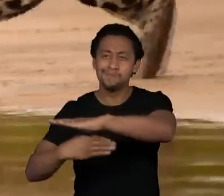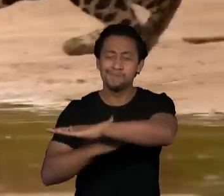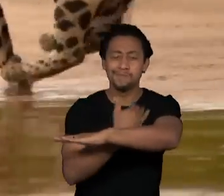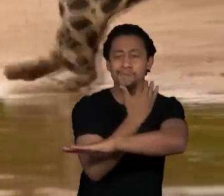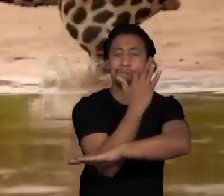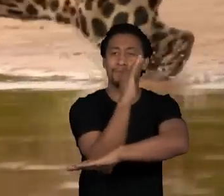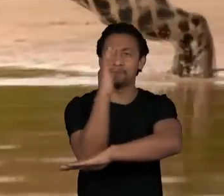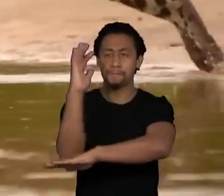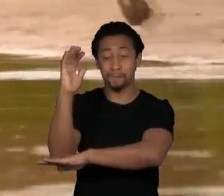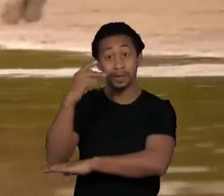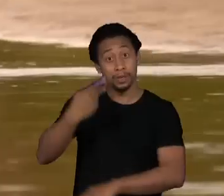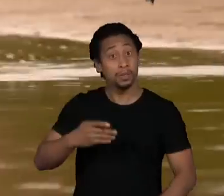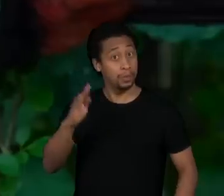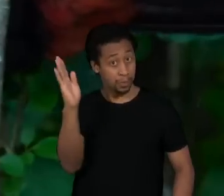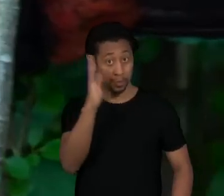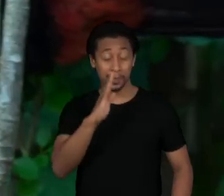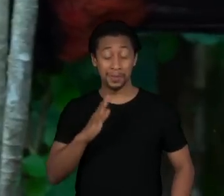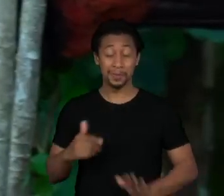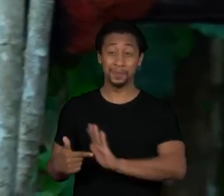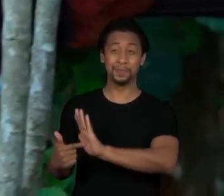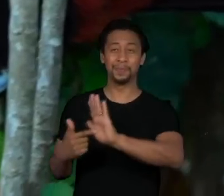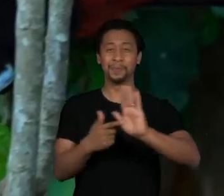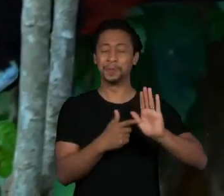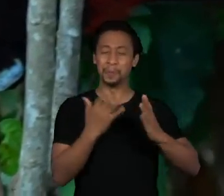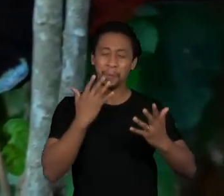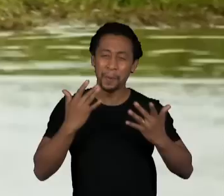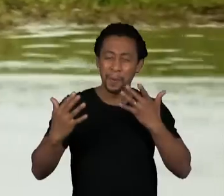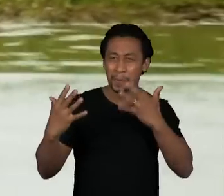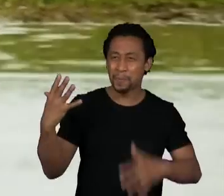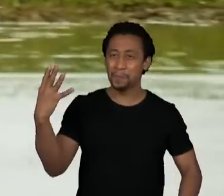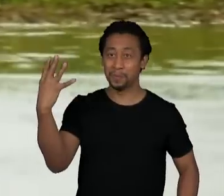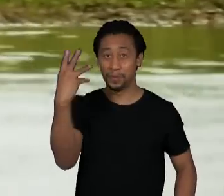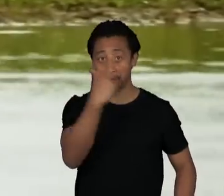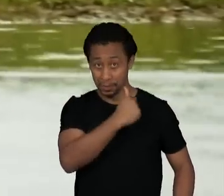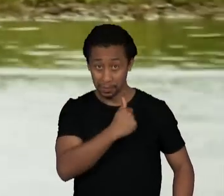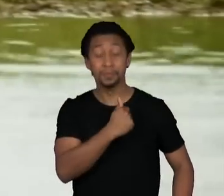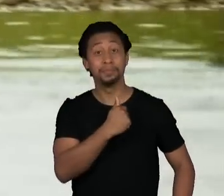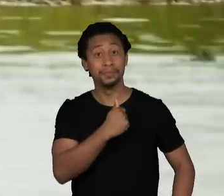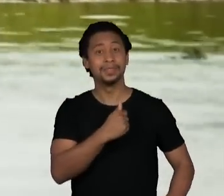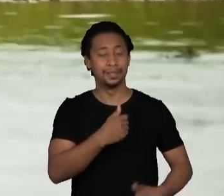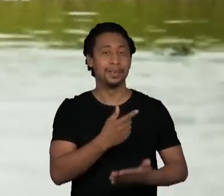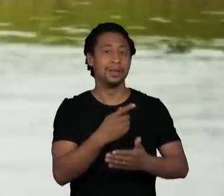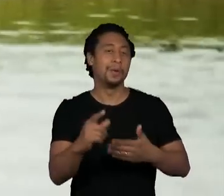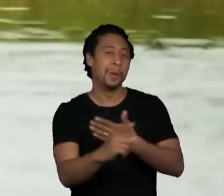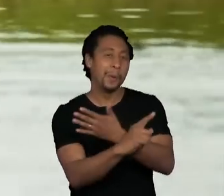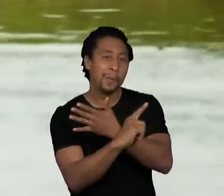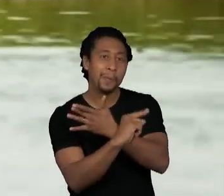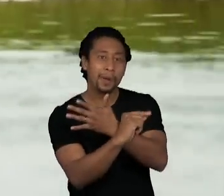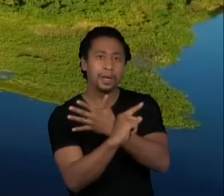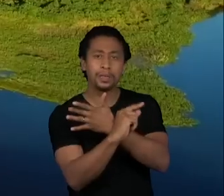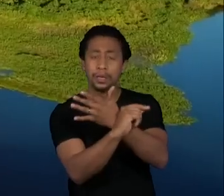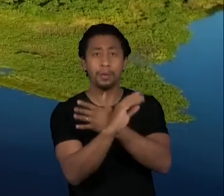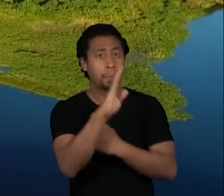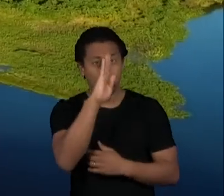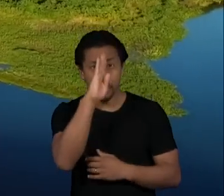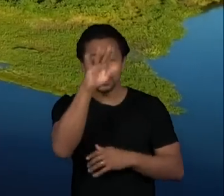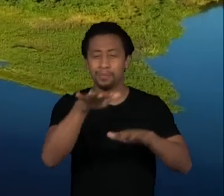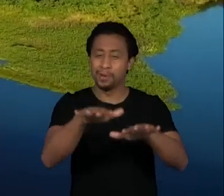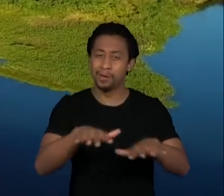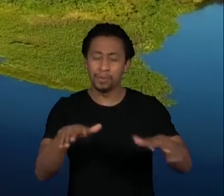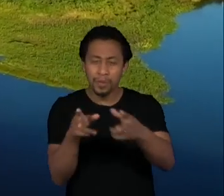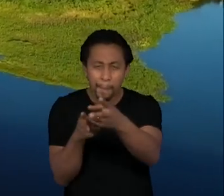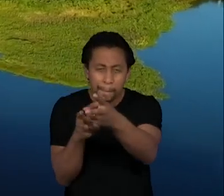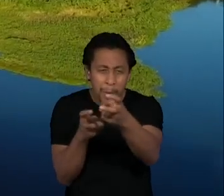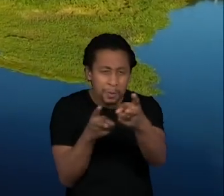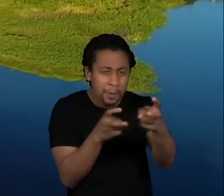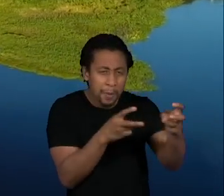manifesta assim e o Pantanal sempre foi referência no turismo de observação de animais. Na planície,